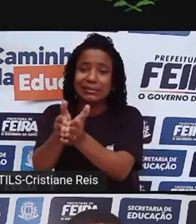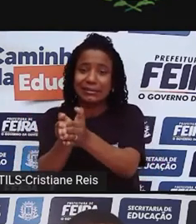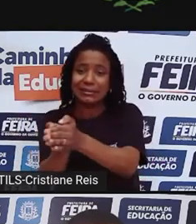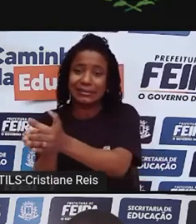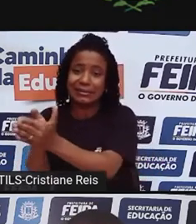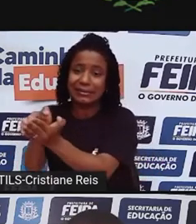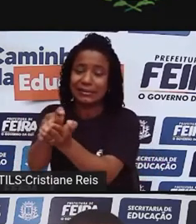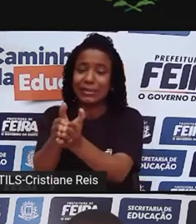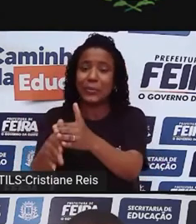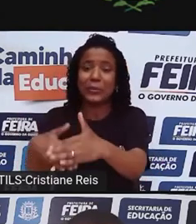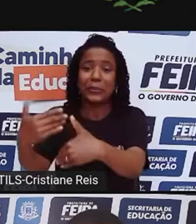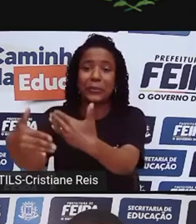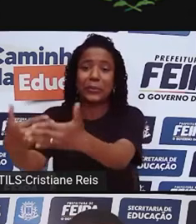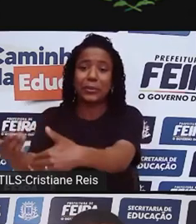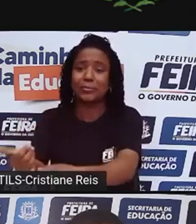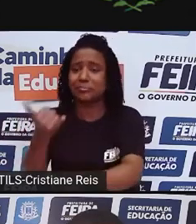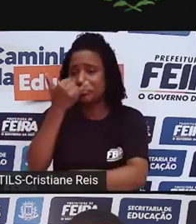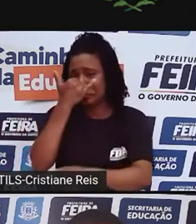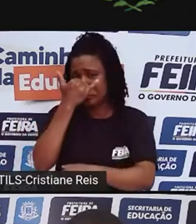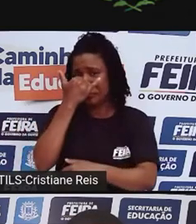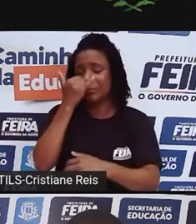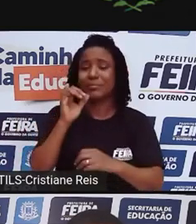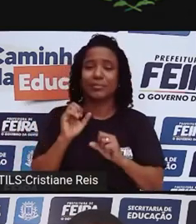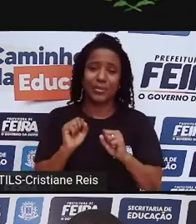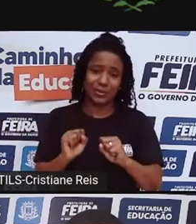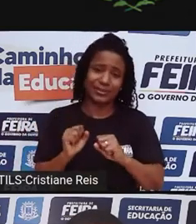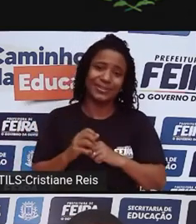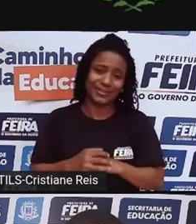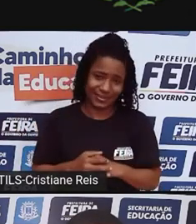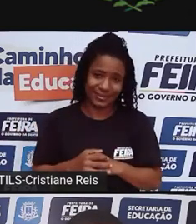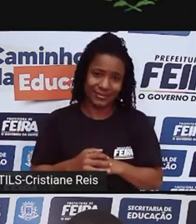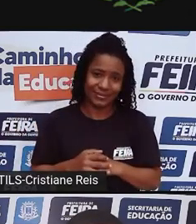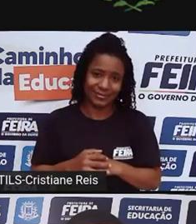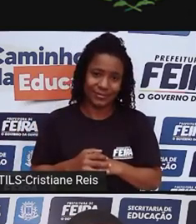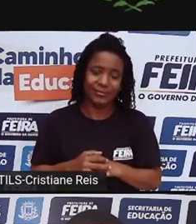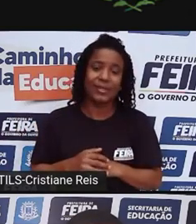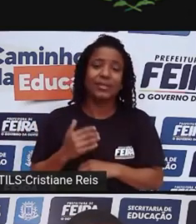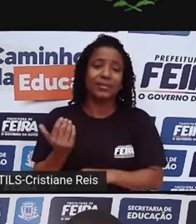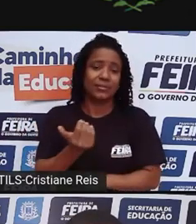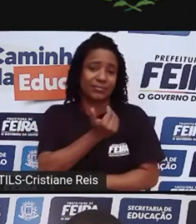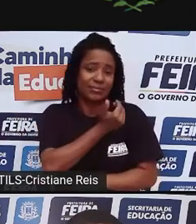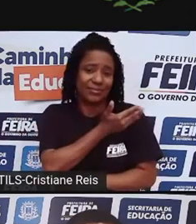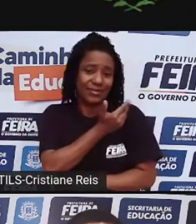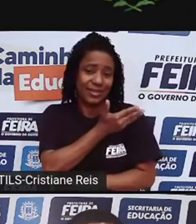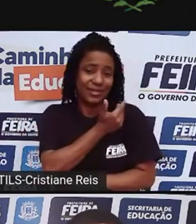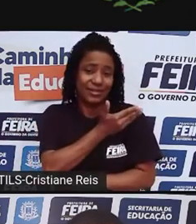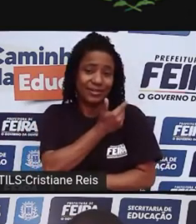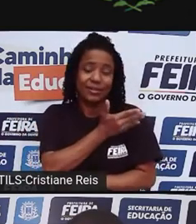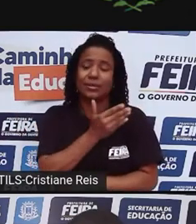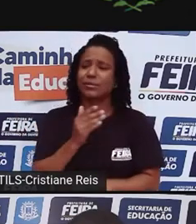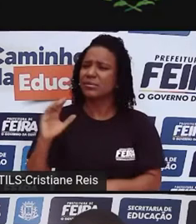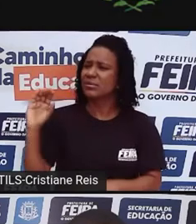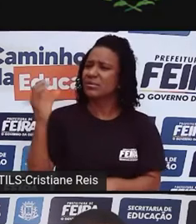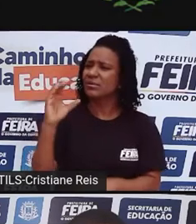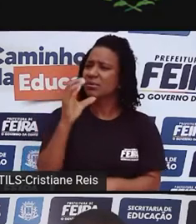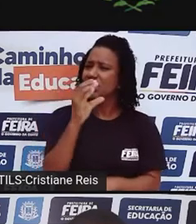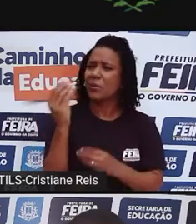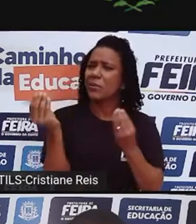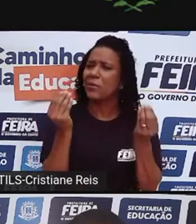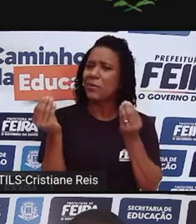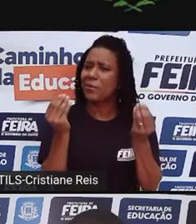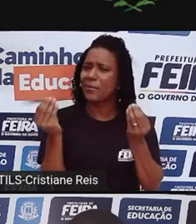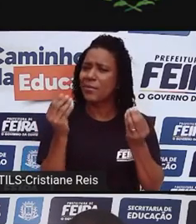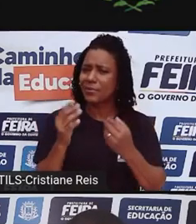da biologia, da história, ela está muito ligada, Felipe, no racismo científico. Como a ciência, ela foi